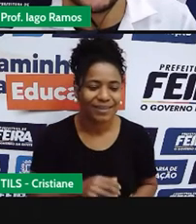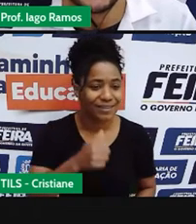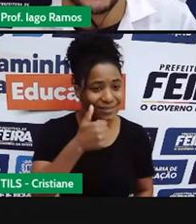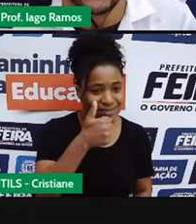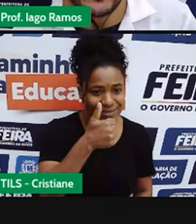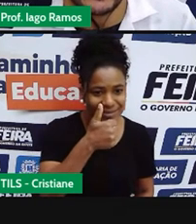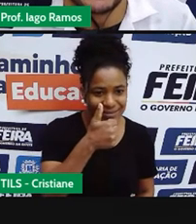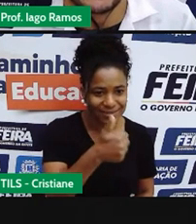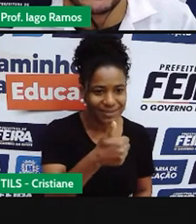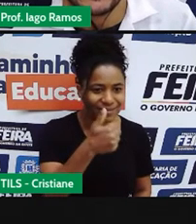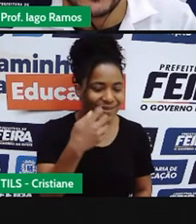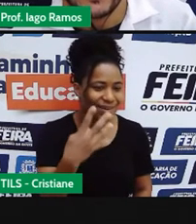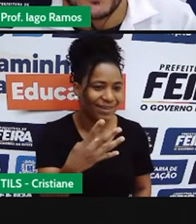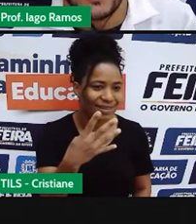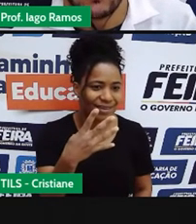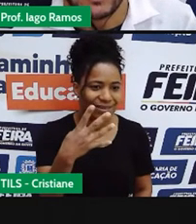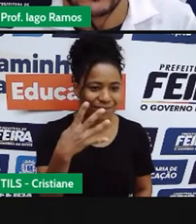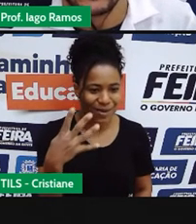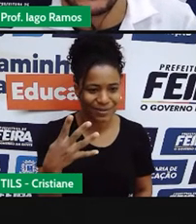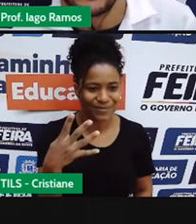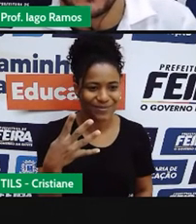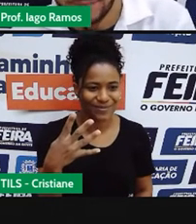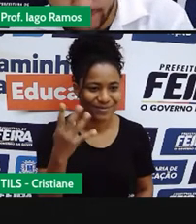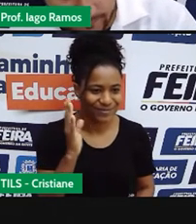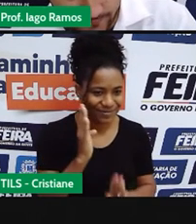$144,00.